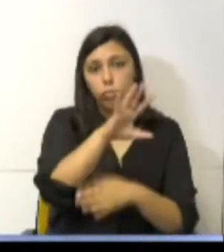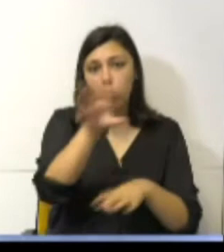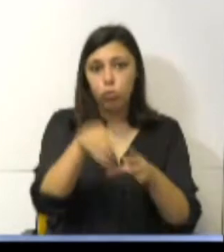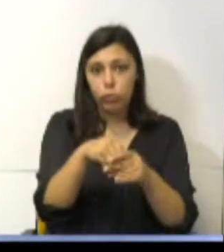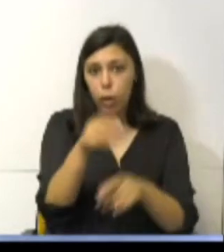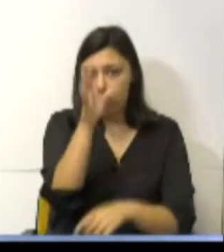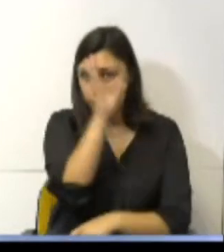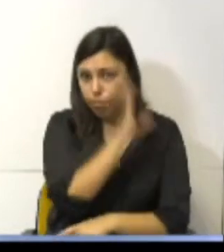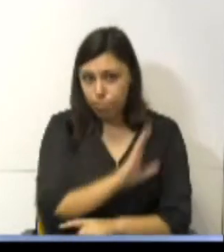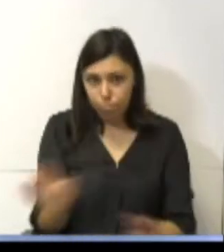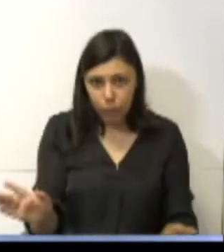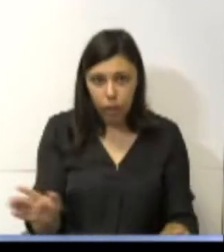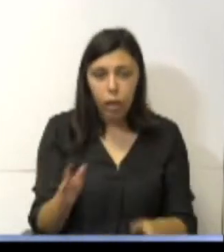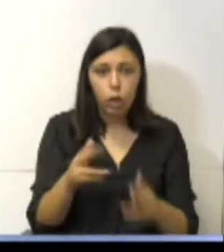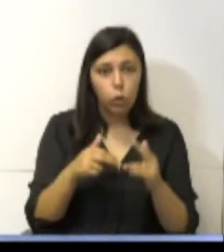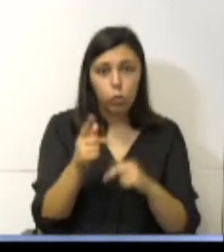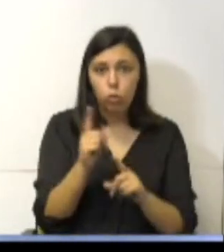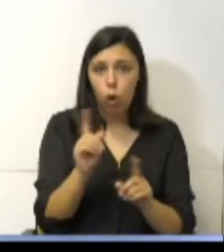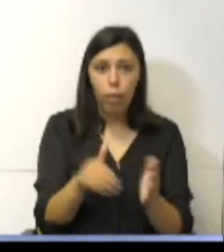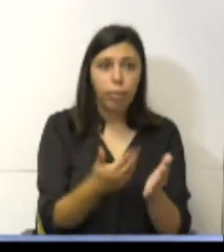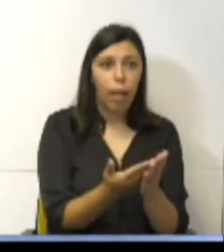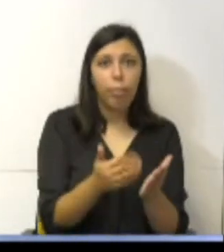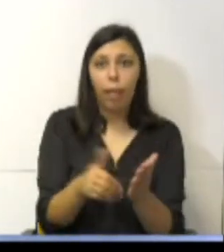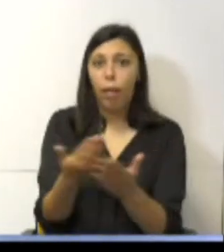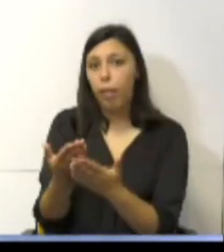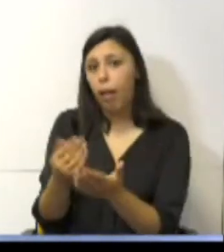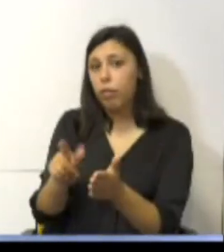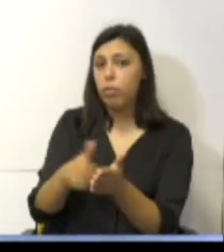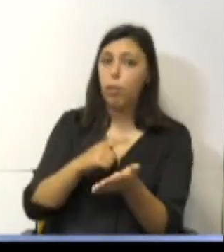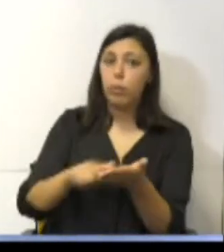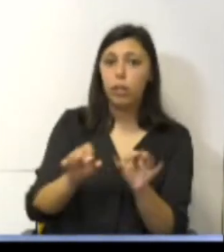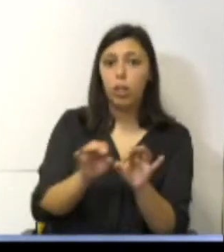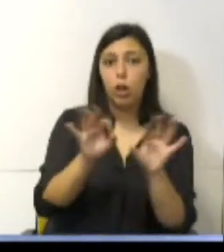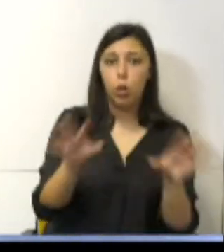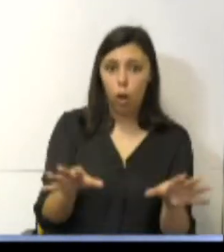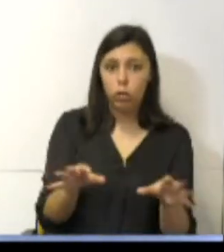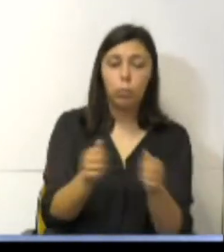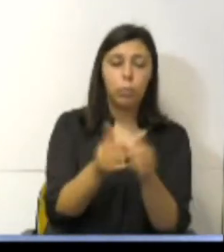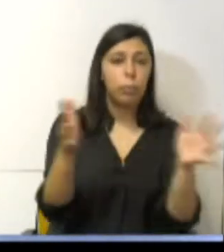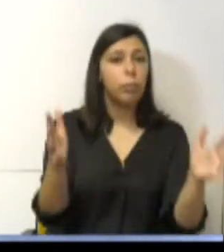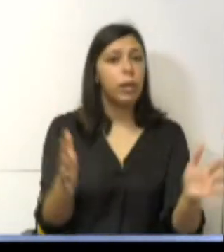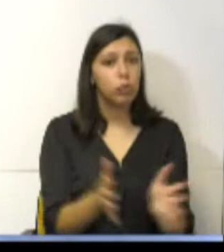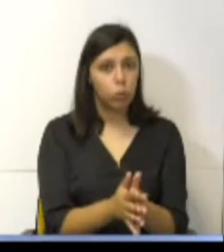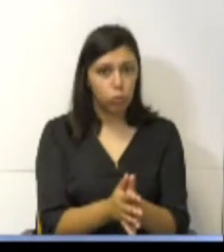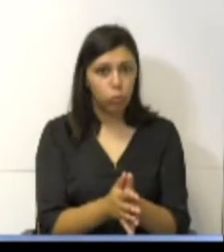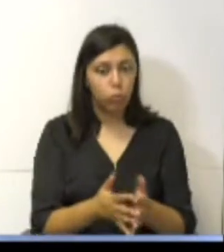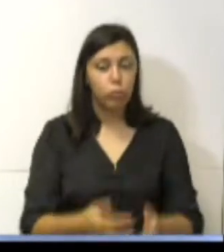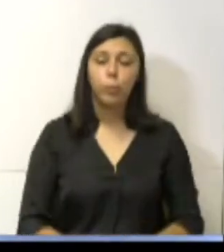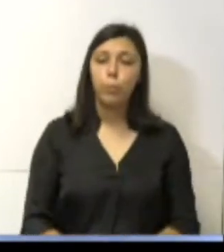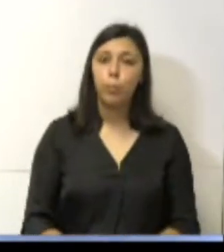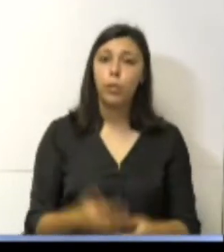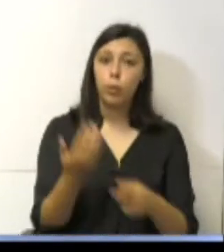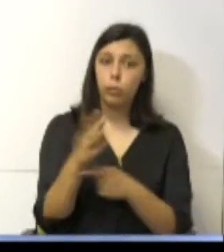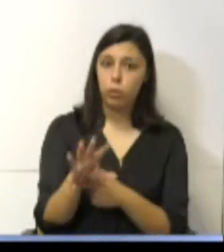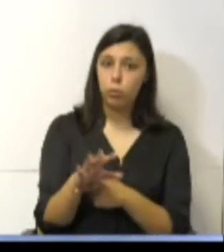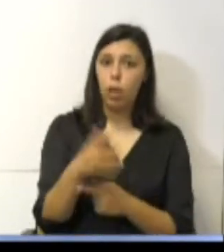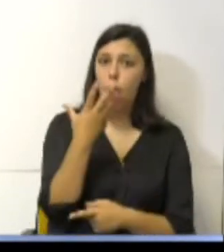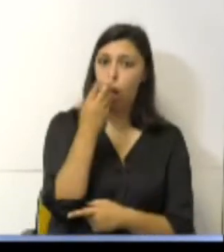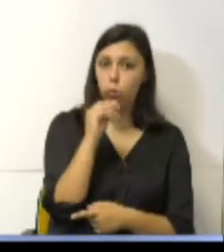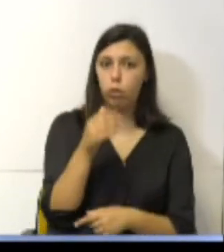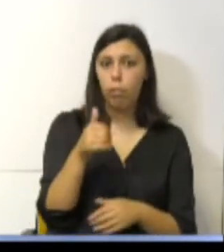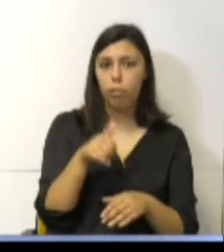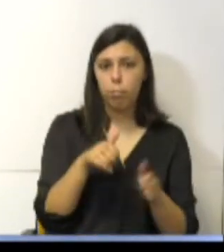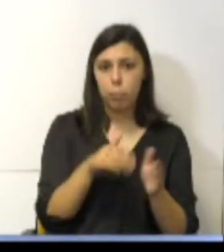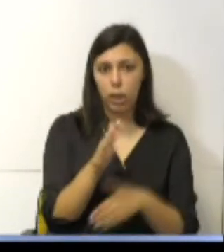muito bem, não se constrói atribuindo tablets iguais para todos, sem diferenciar. Por exemplo, os alunos que chegam ao 5º ano,